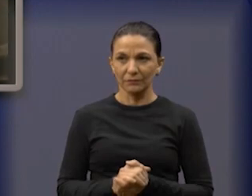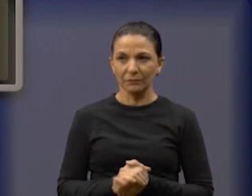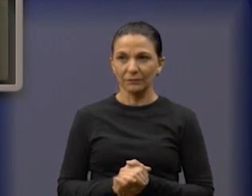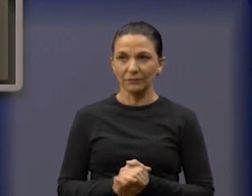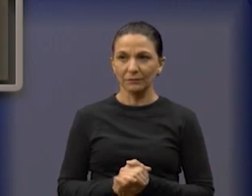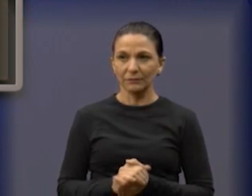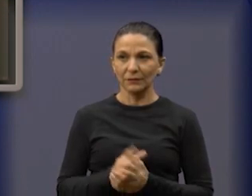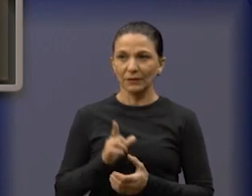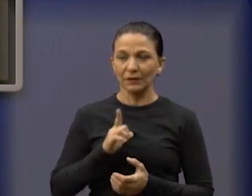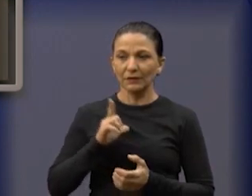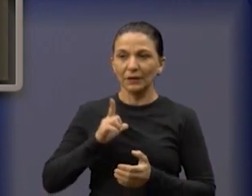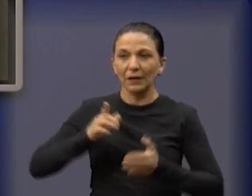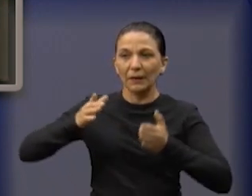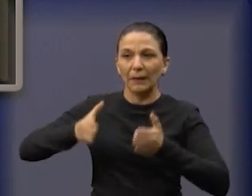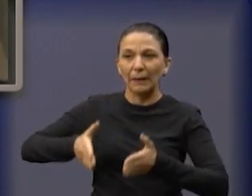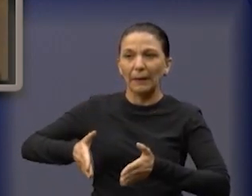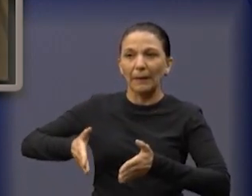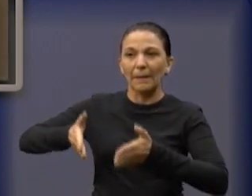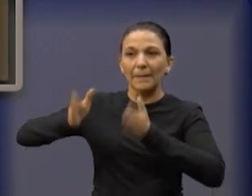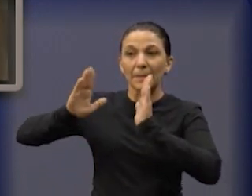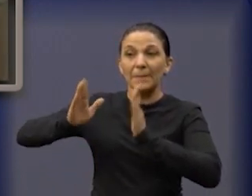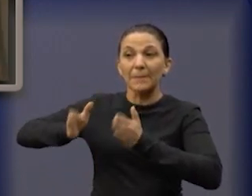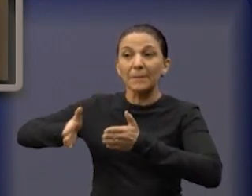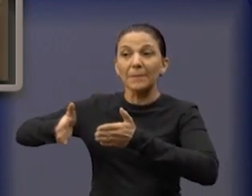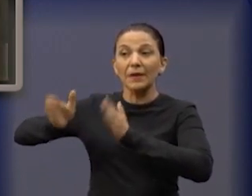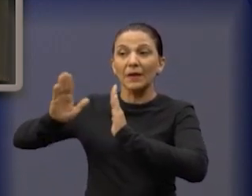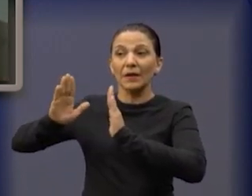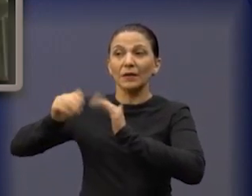aí. que eu não tô conseguindo Tá vendo os prédinhos? A câmera aqui.